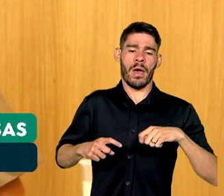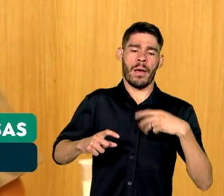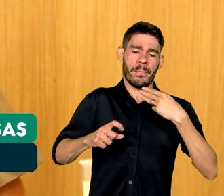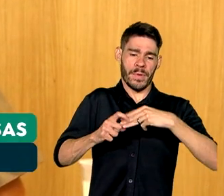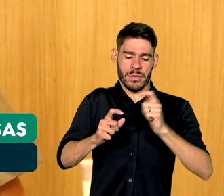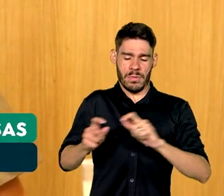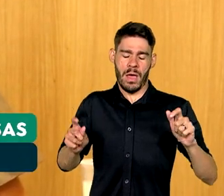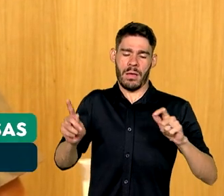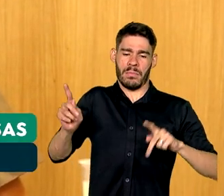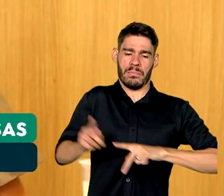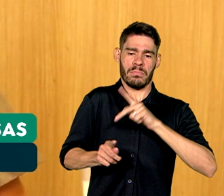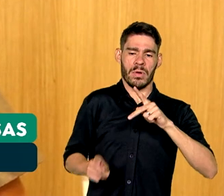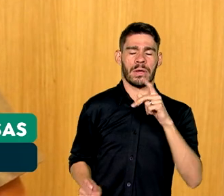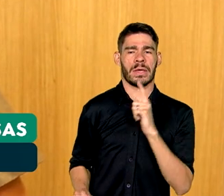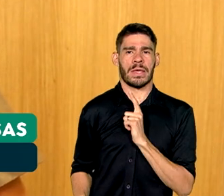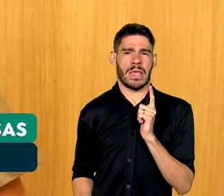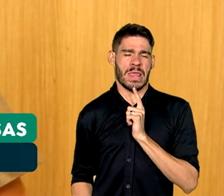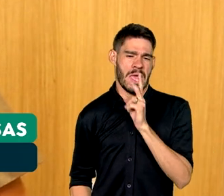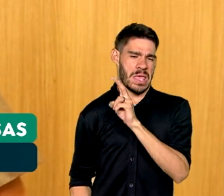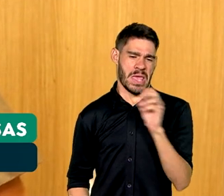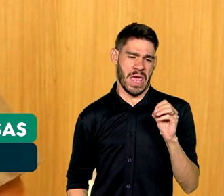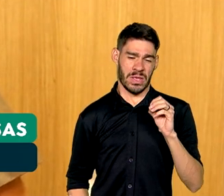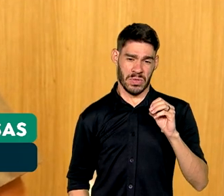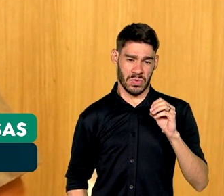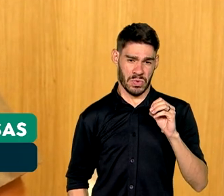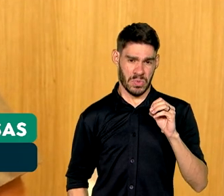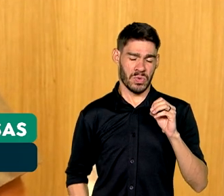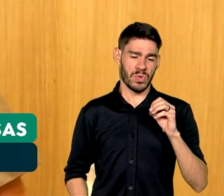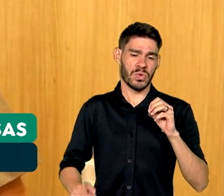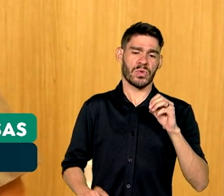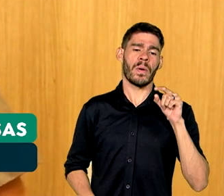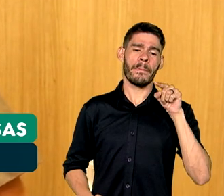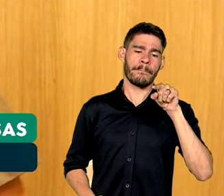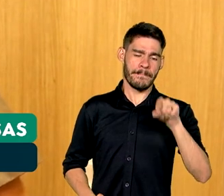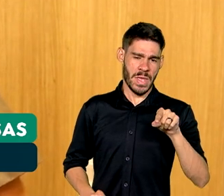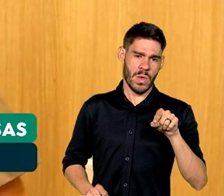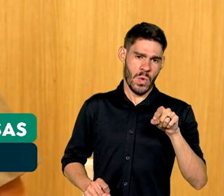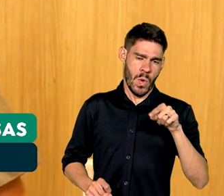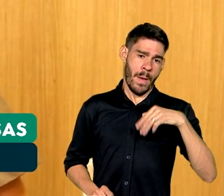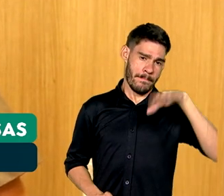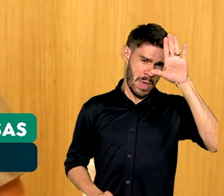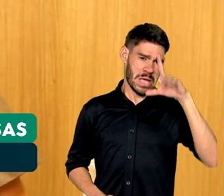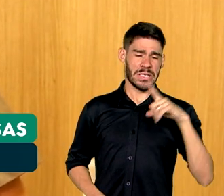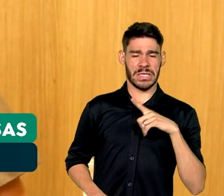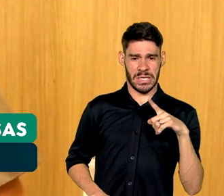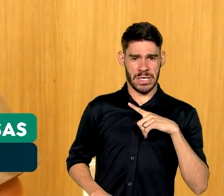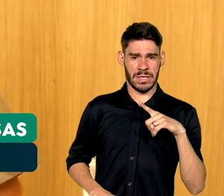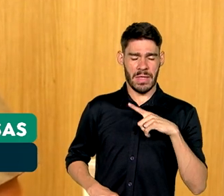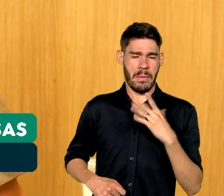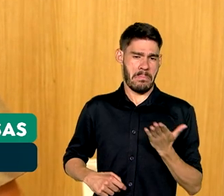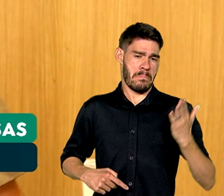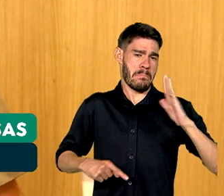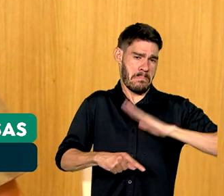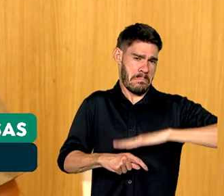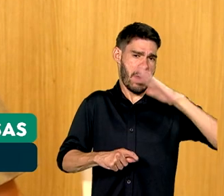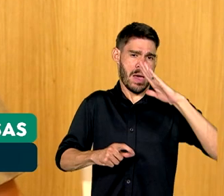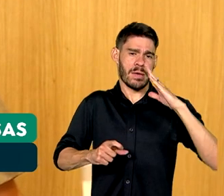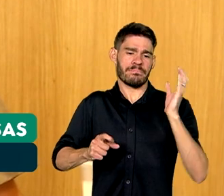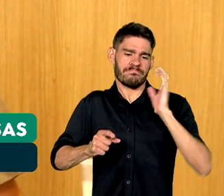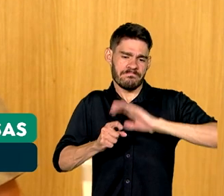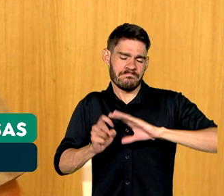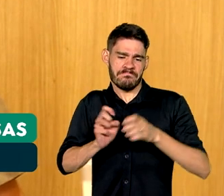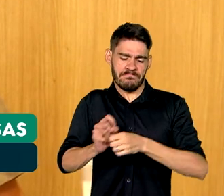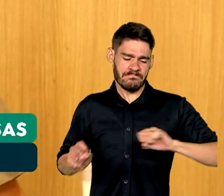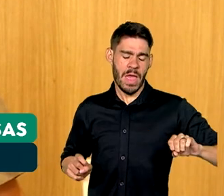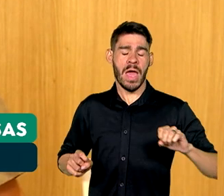população, por exemplo, acima de 500 mil habitantes, tenham uma presença mais elevada da rede de esgoto. E municípios